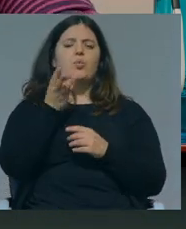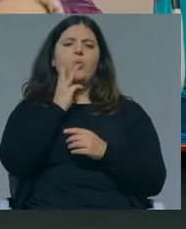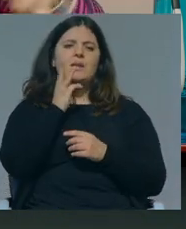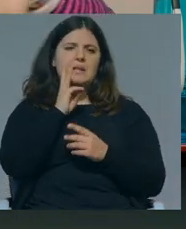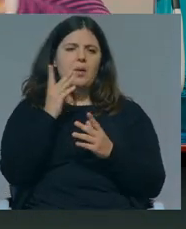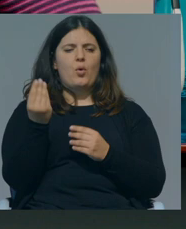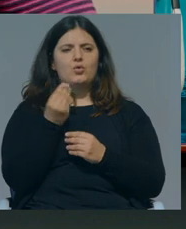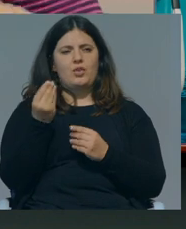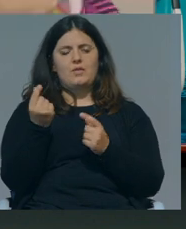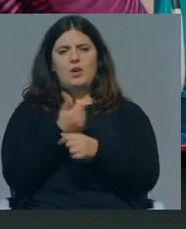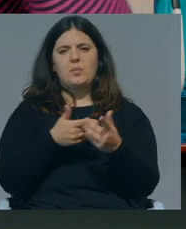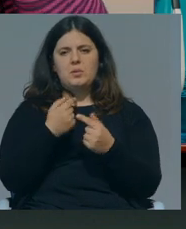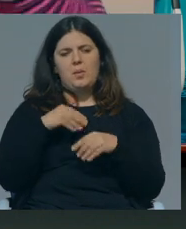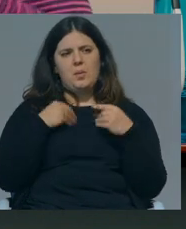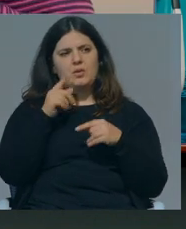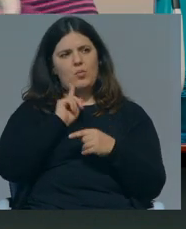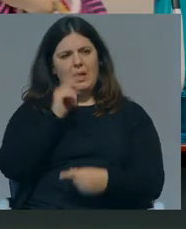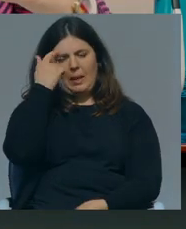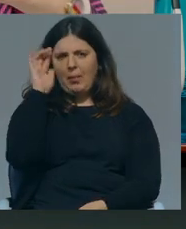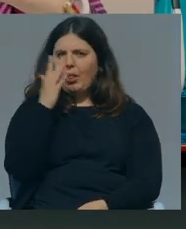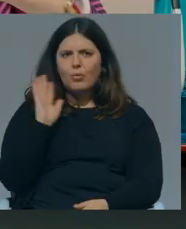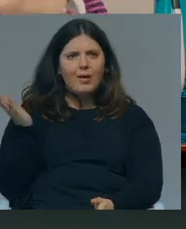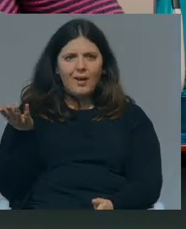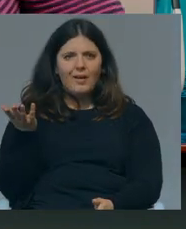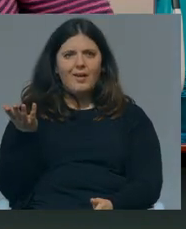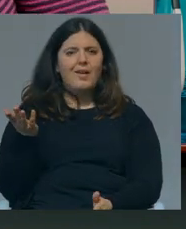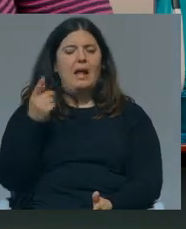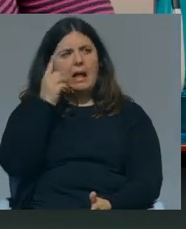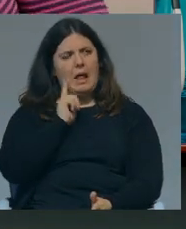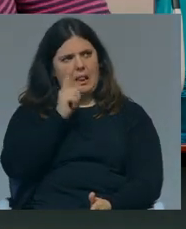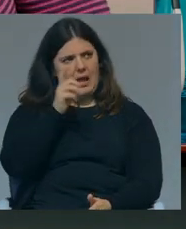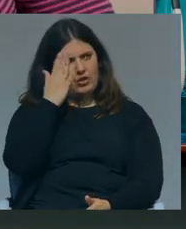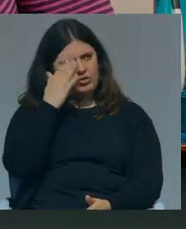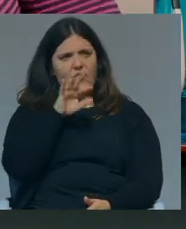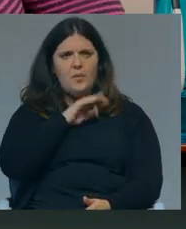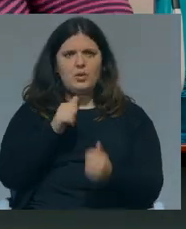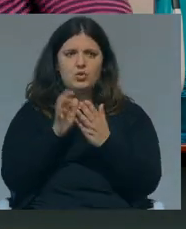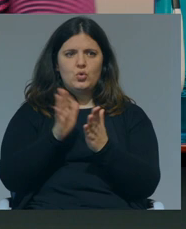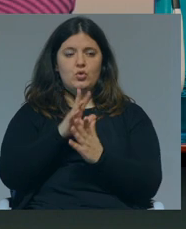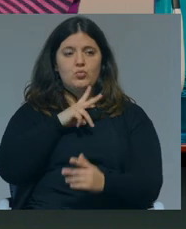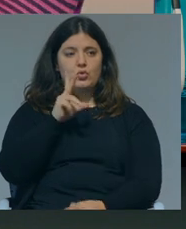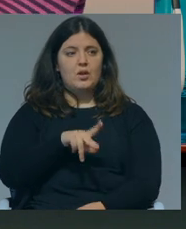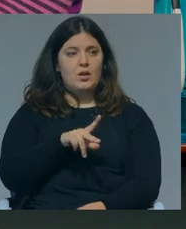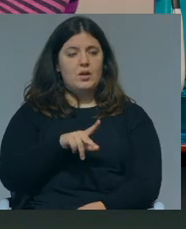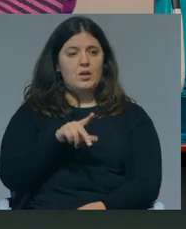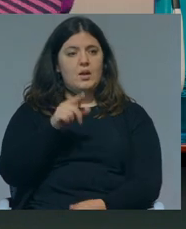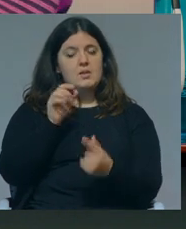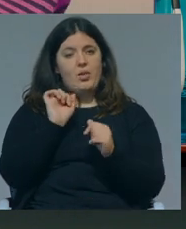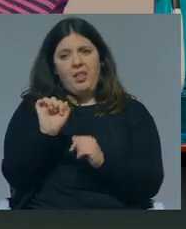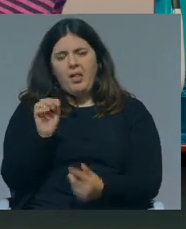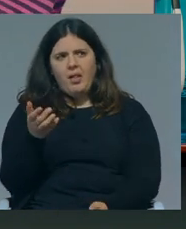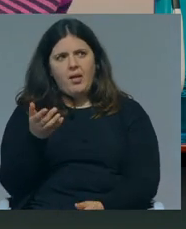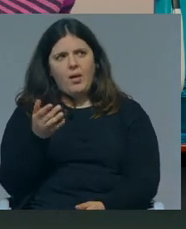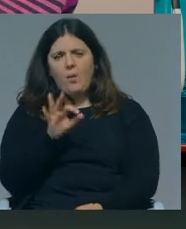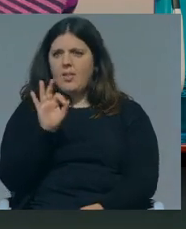economistas assim preocupados com essas coisas, esta mulher está maluca, ela acha que todas as famílias portuguesas são a dela, não é?